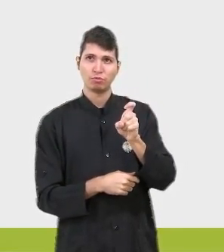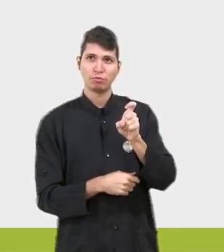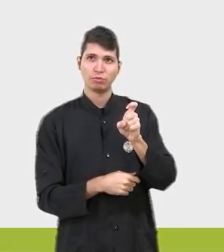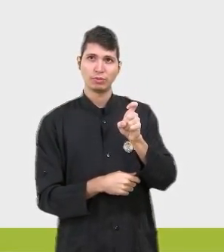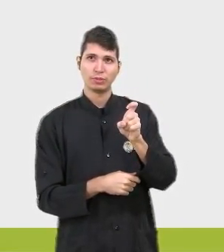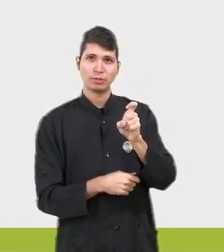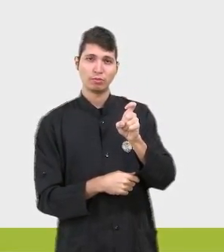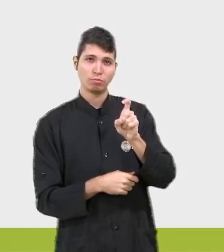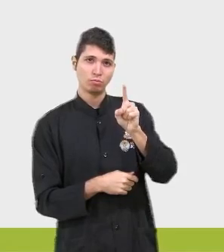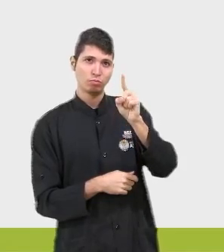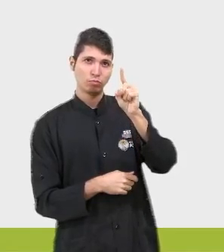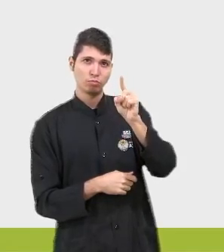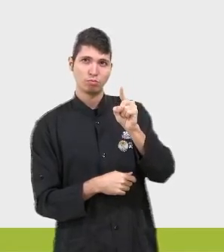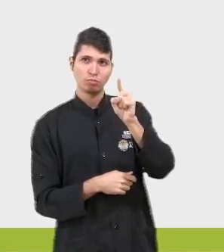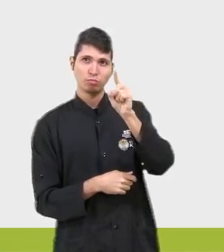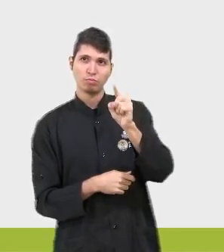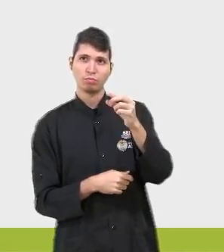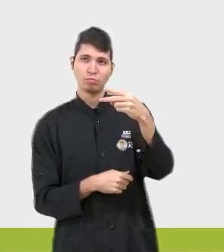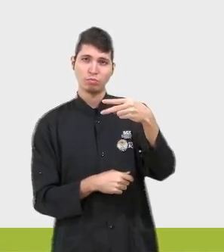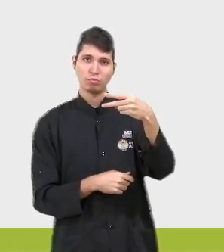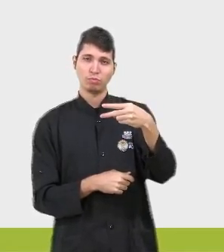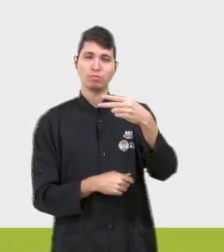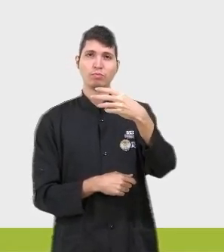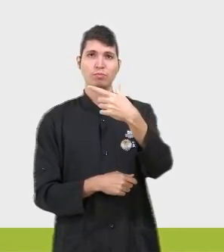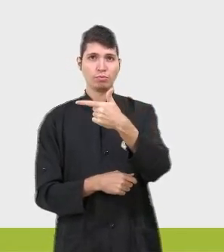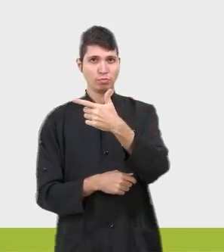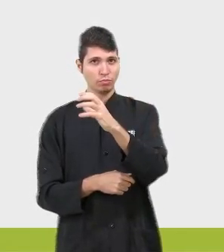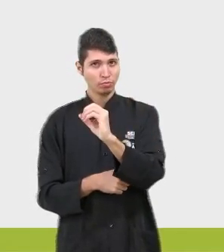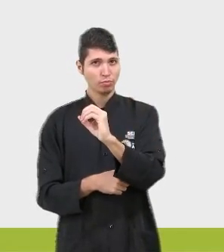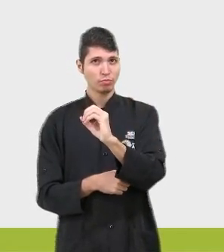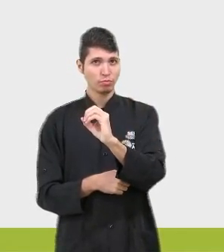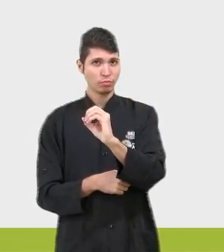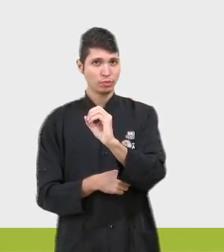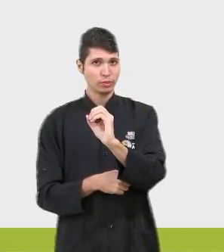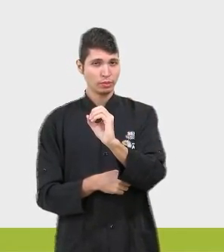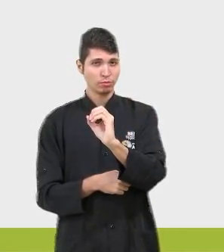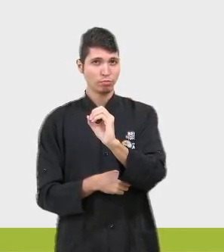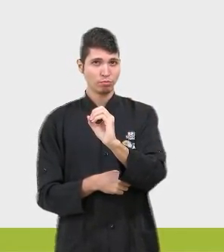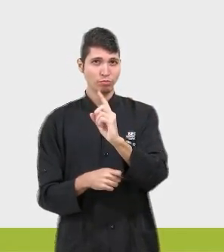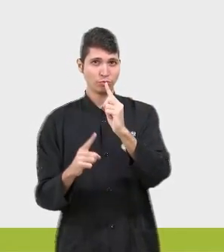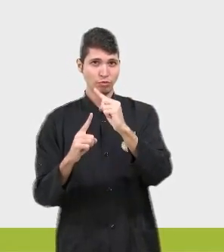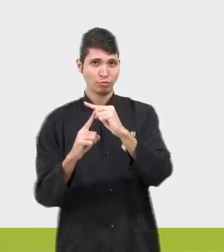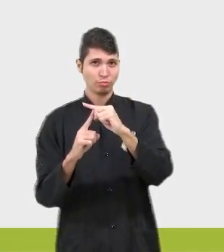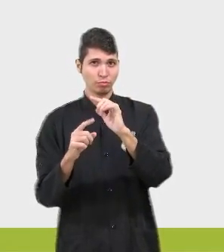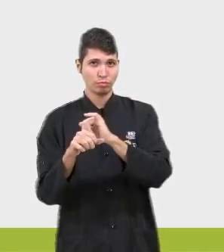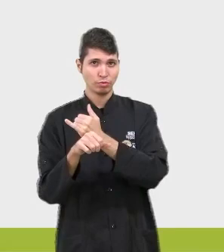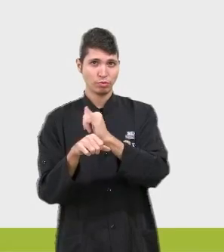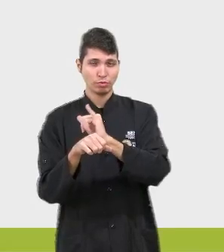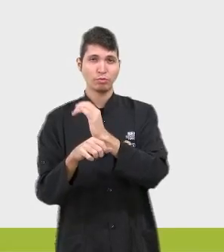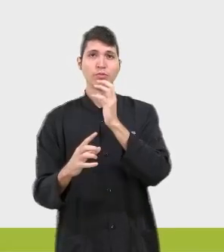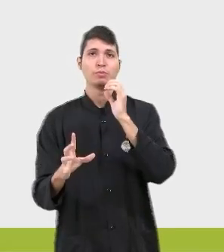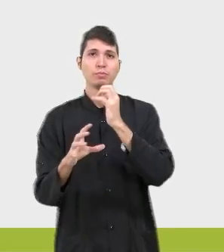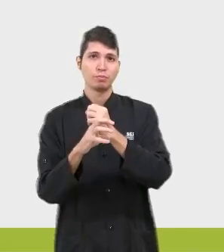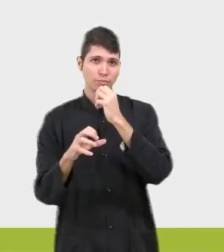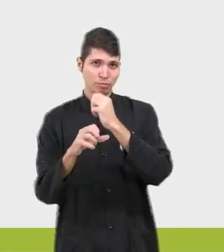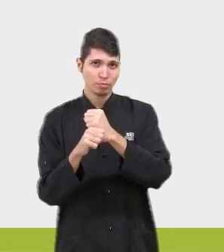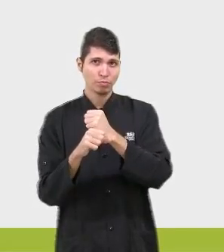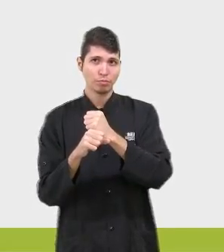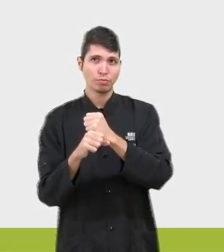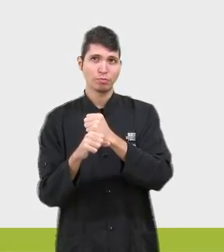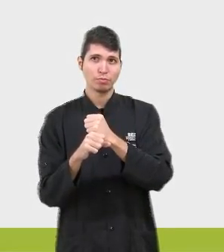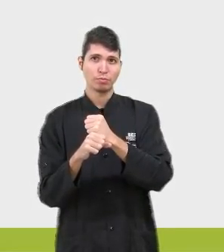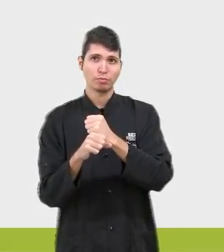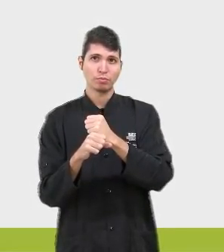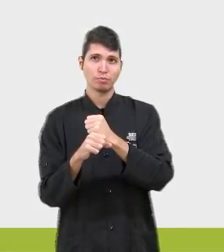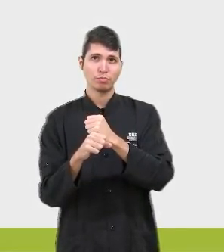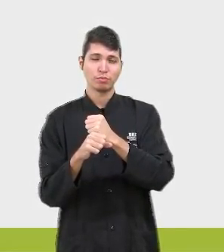tenho as coordenadas dos zeros da função, tá bom? Aqui é uma maneira de você calcular também. Vamos lá, segue o cálculo aí, como eu já tenho